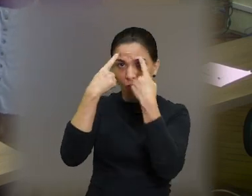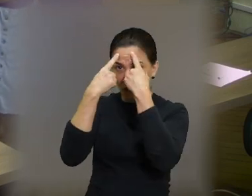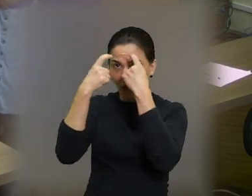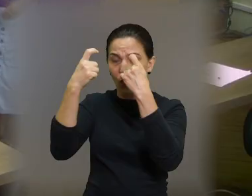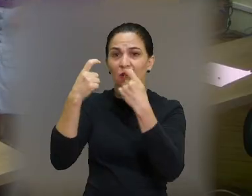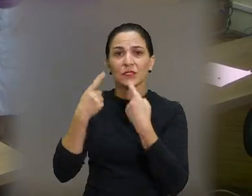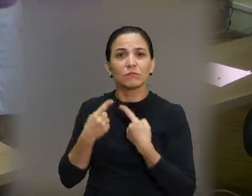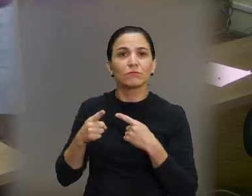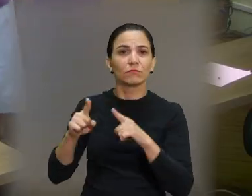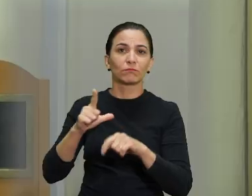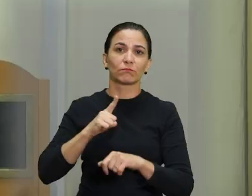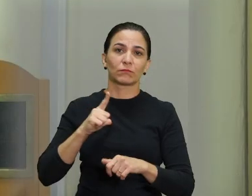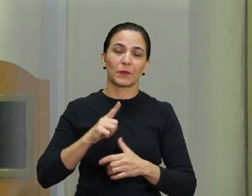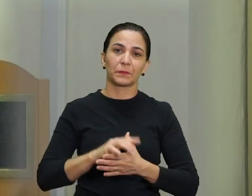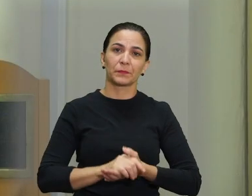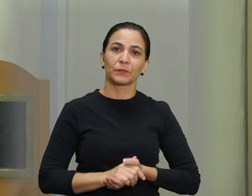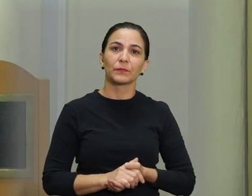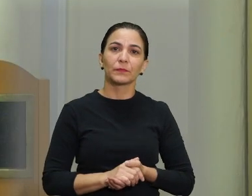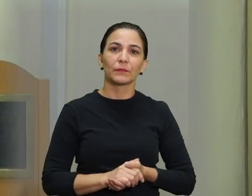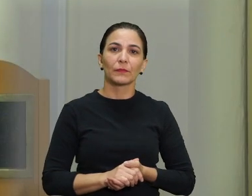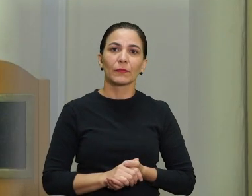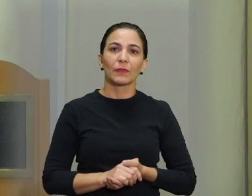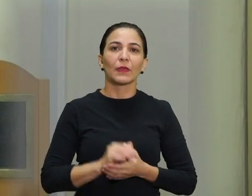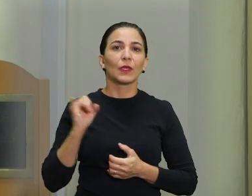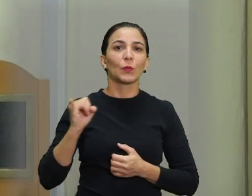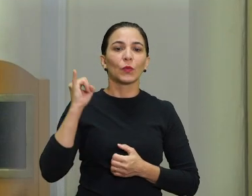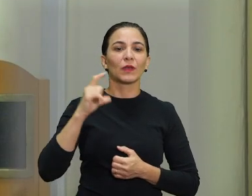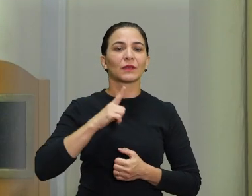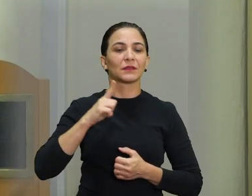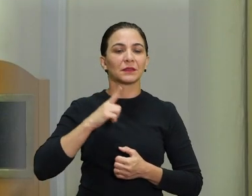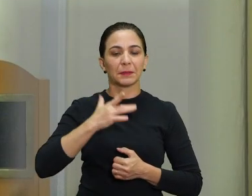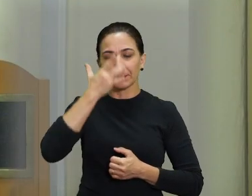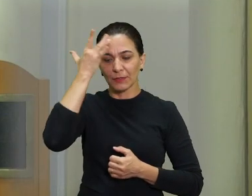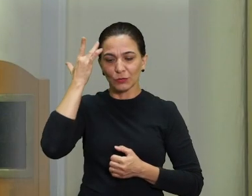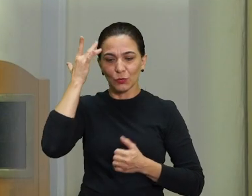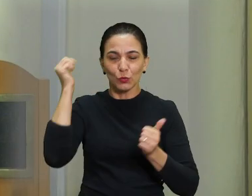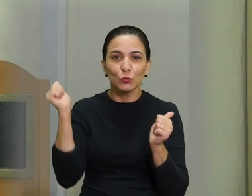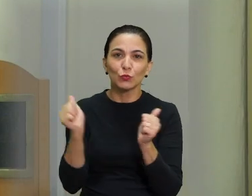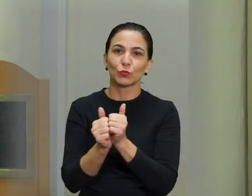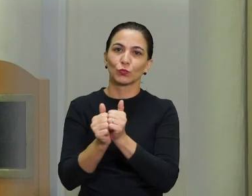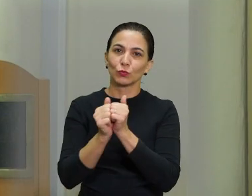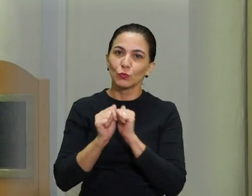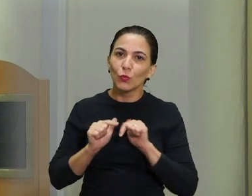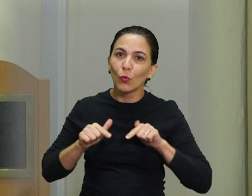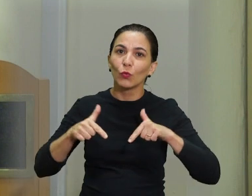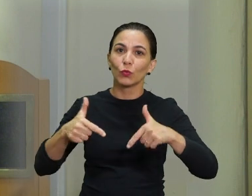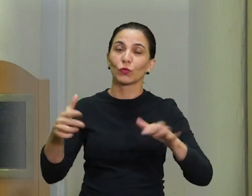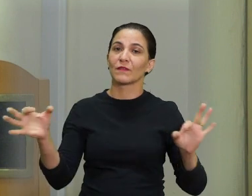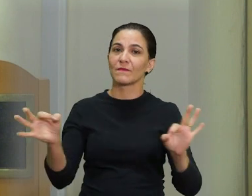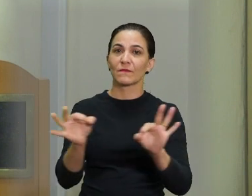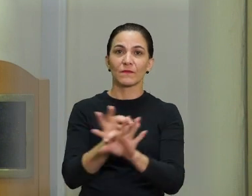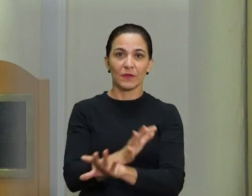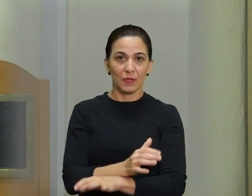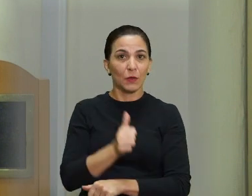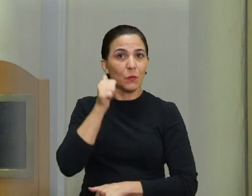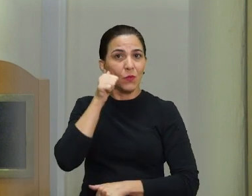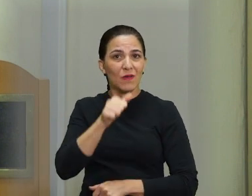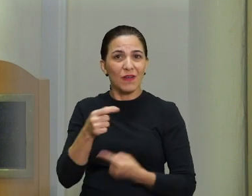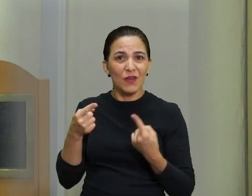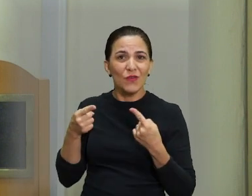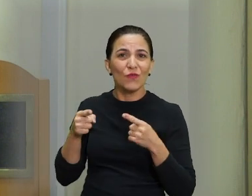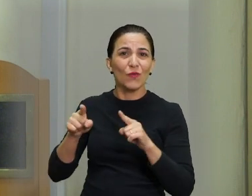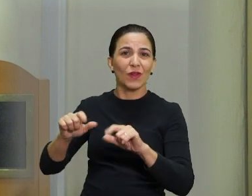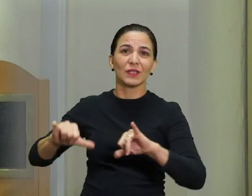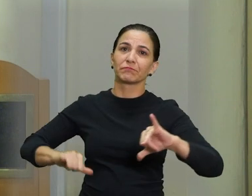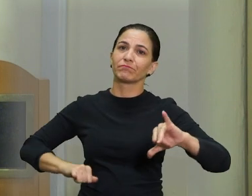violências contra as mulheres. Acho importantíssimo que a gente crie aliados na luta pelo fim, a violência